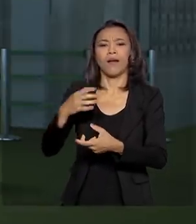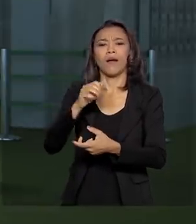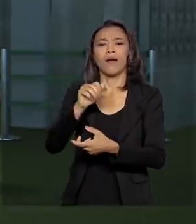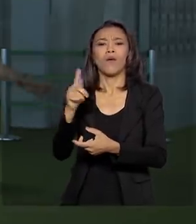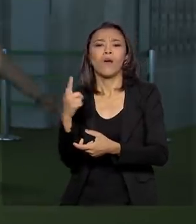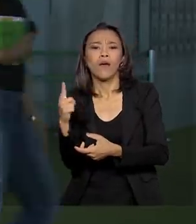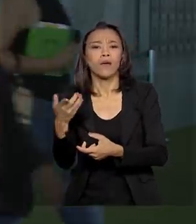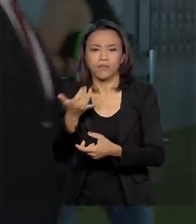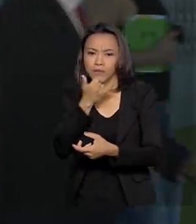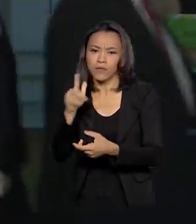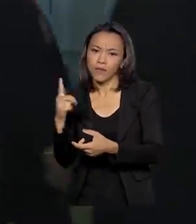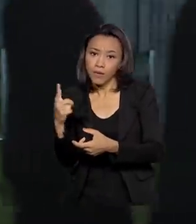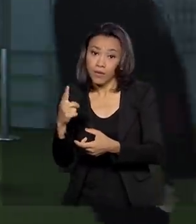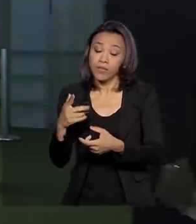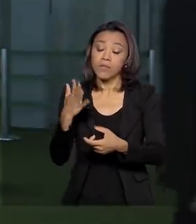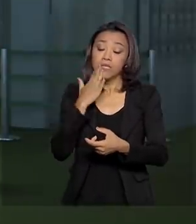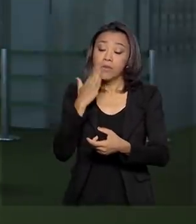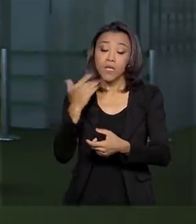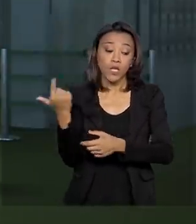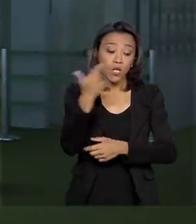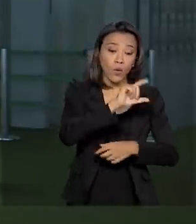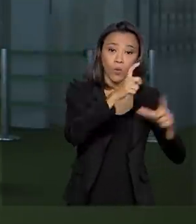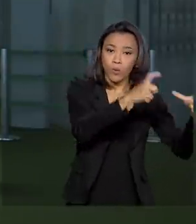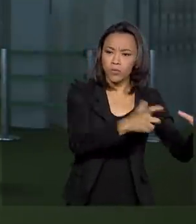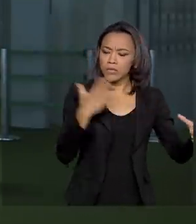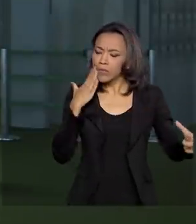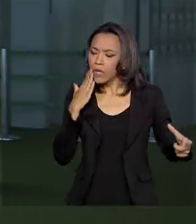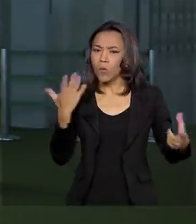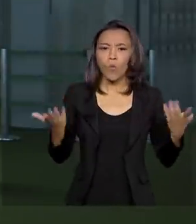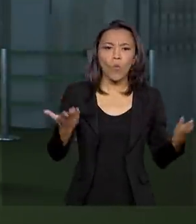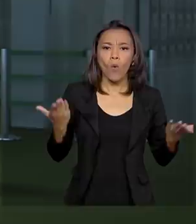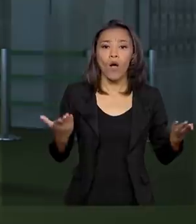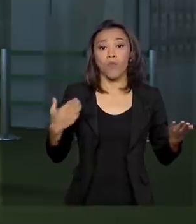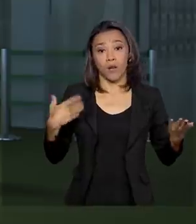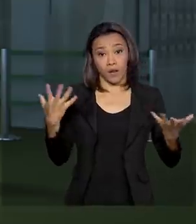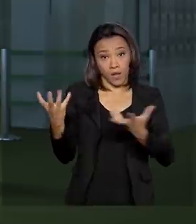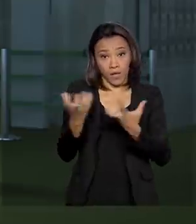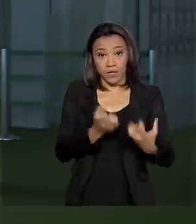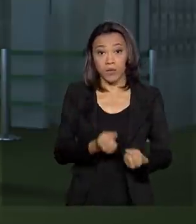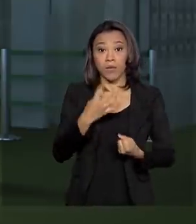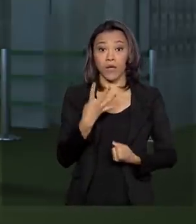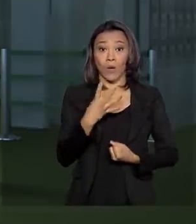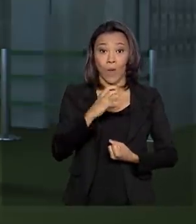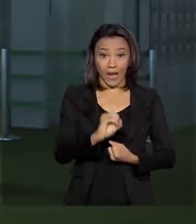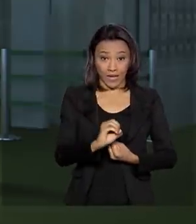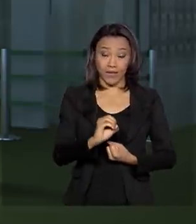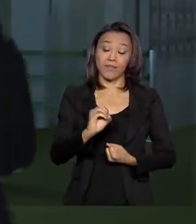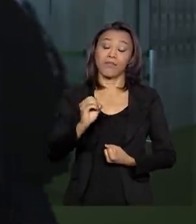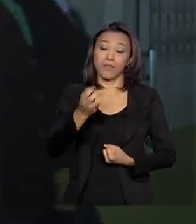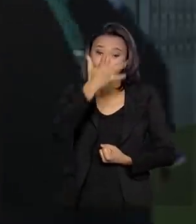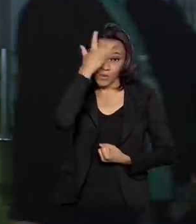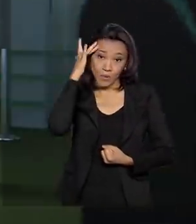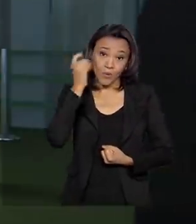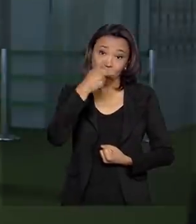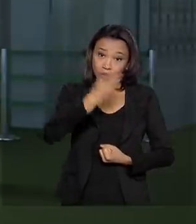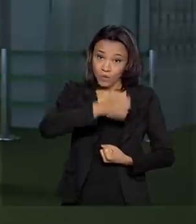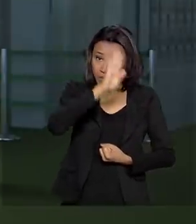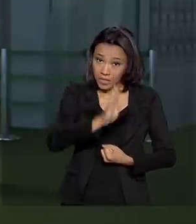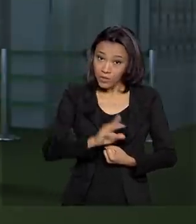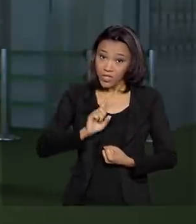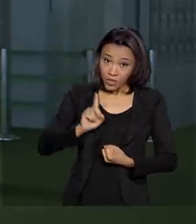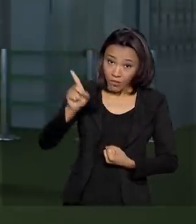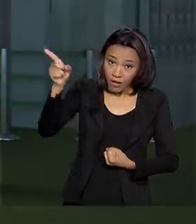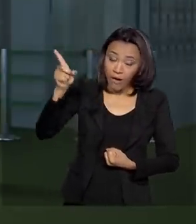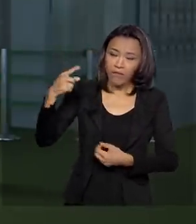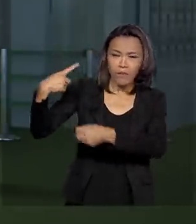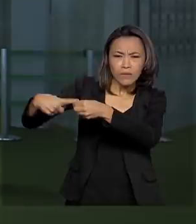delas aí estão mais aptas para receber os cerca de 40 brasileiros que estão em Wuhan, epicentro do coronavírus, aí